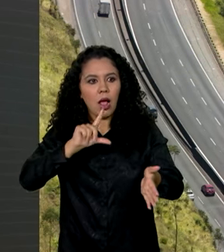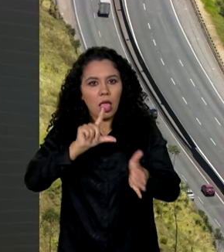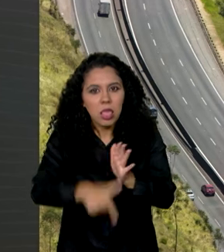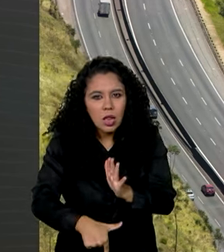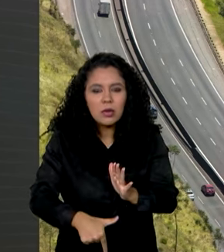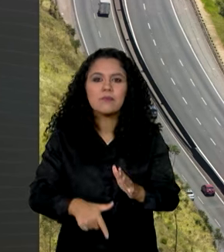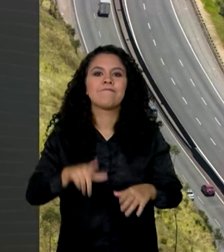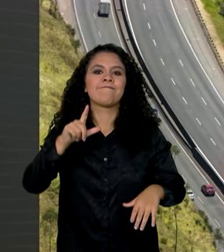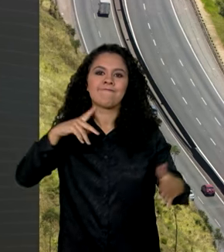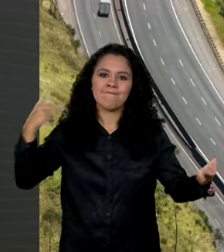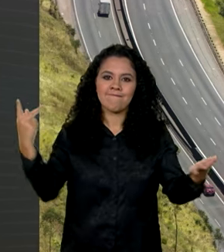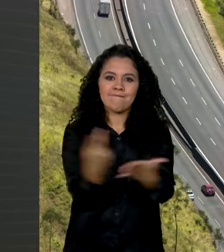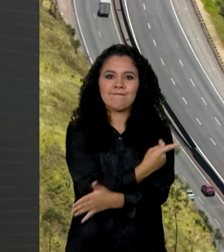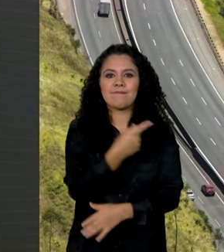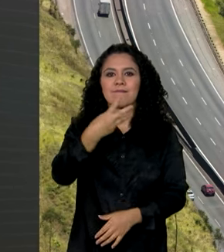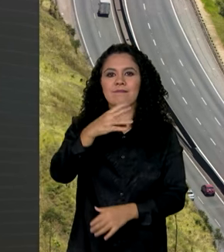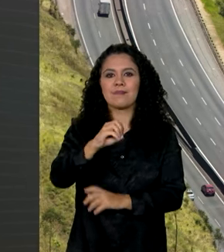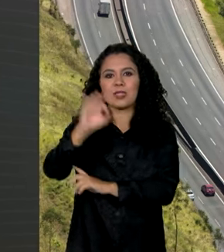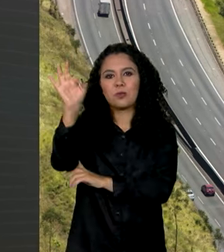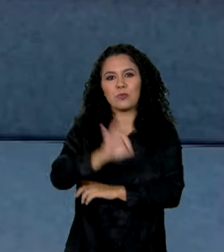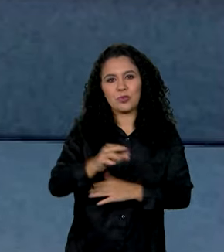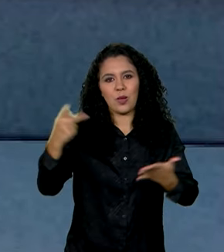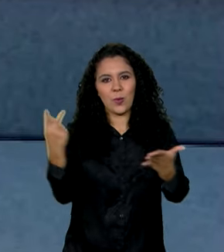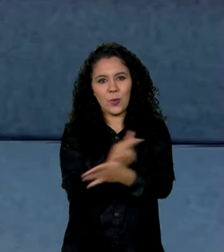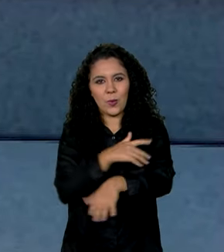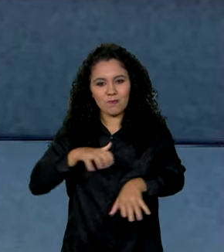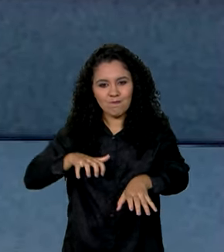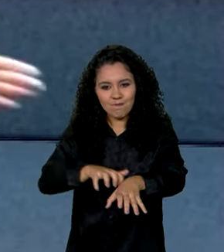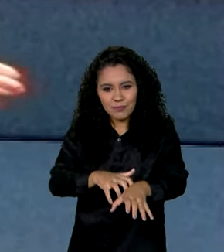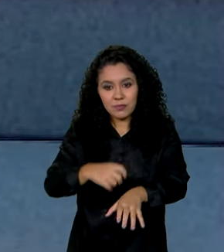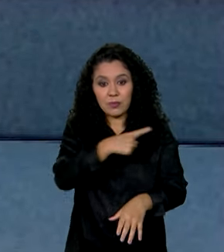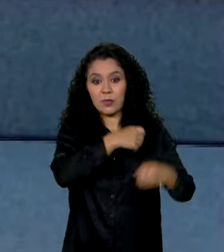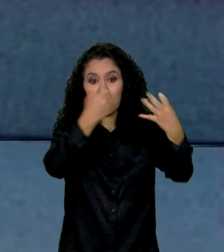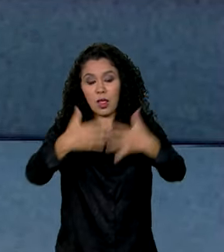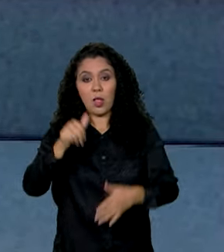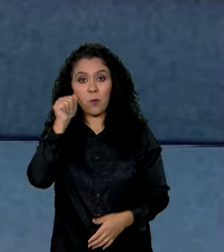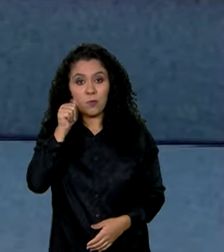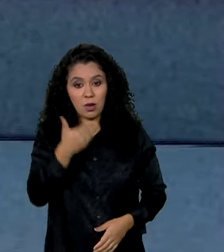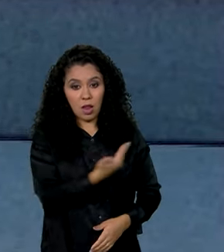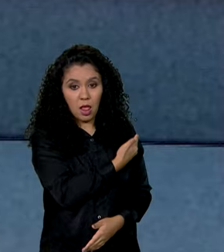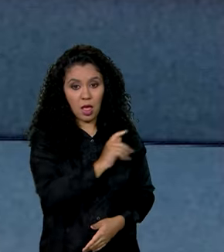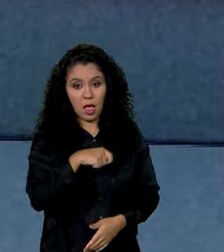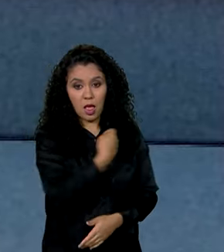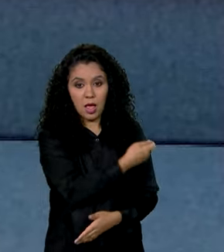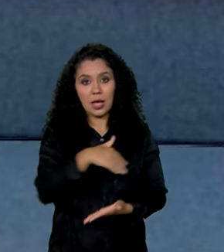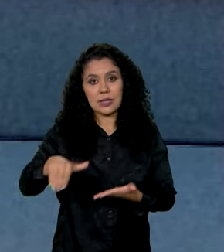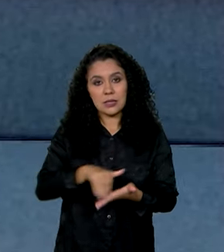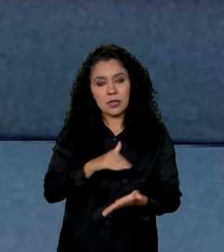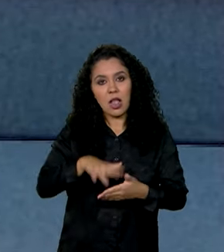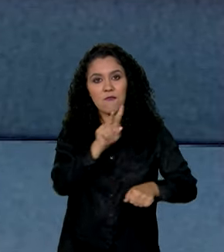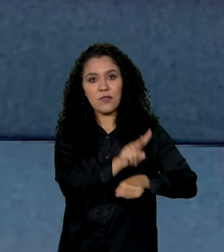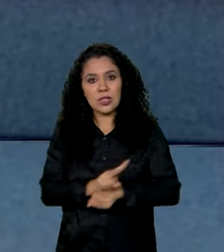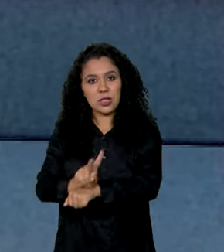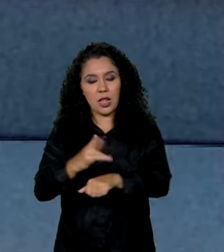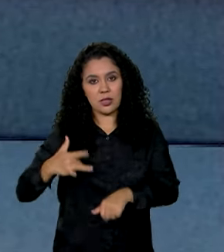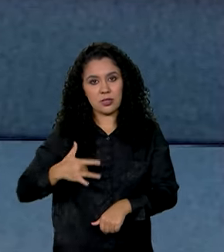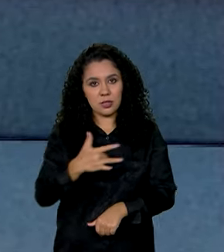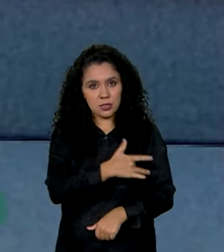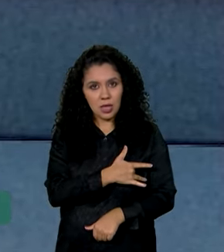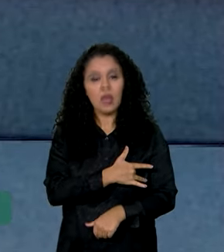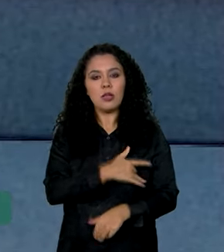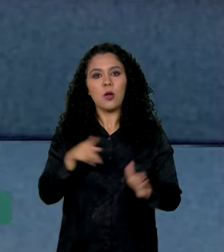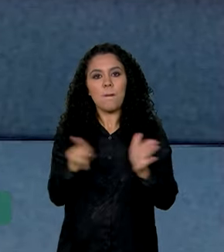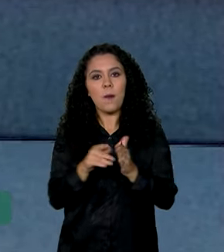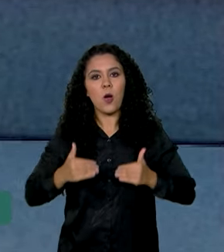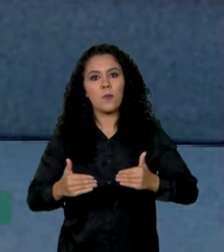responsáveis por 30% dos acidentes. De acordo com a Secretária de Vigilância em Saúde e Ambiente do Ministério da Saúde,